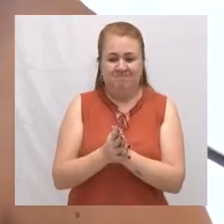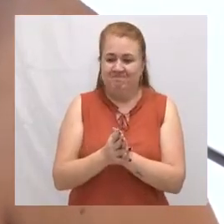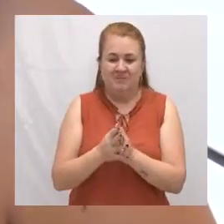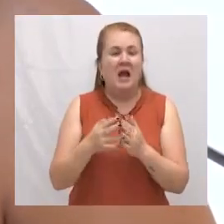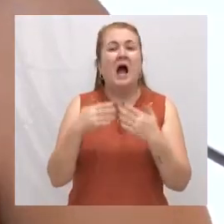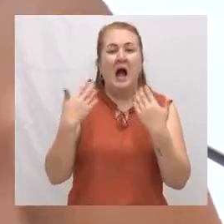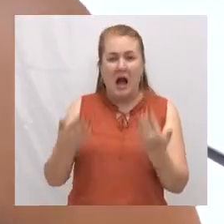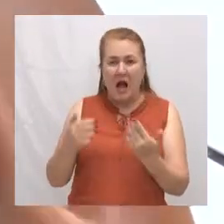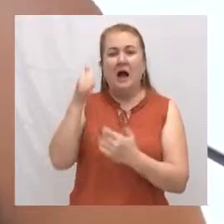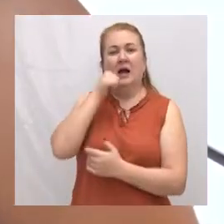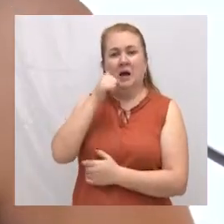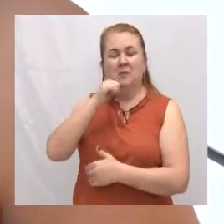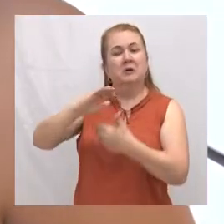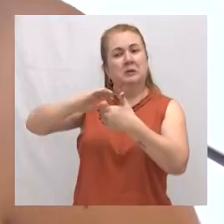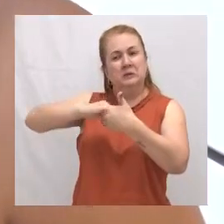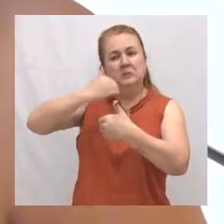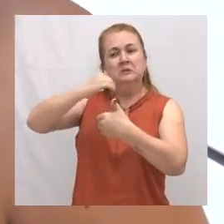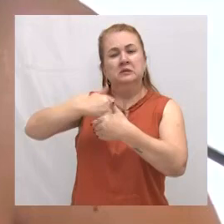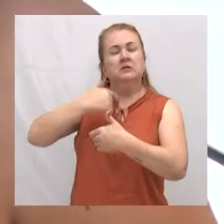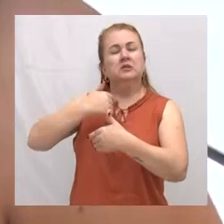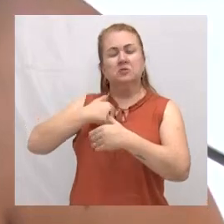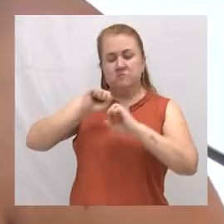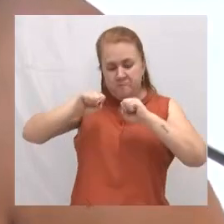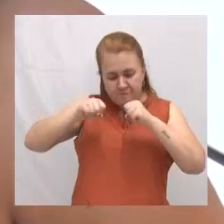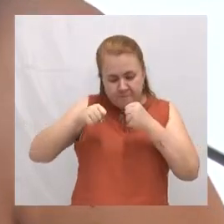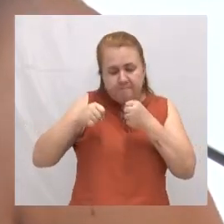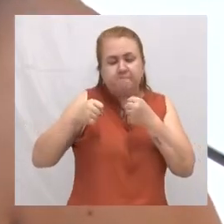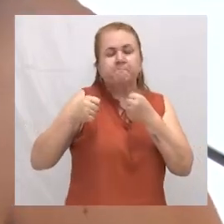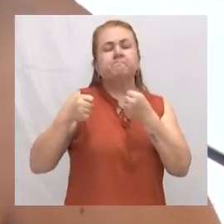instrução, eu me tornei uma mãe ali naquele momento.